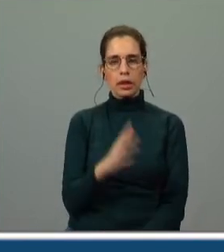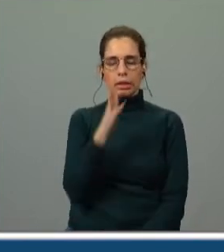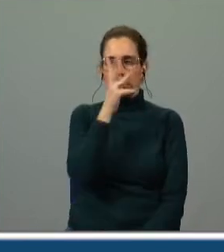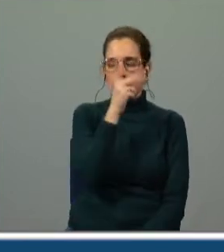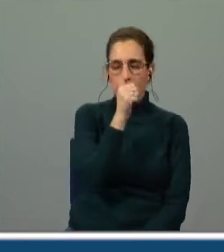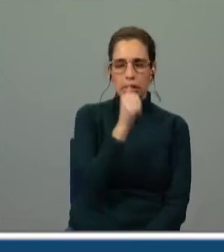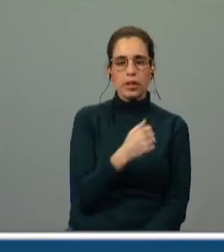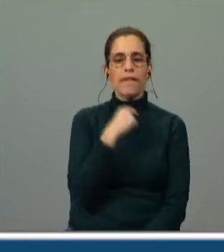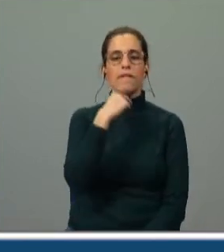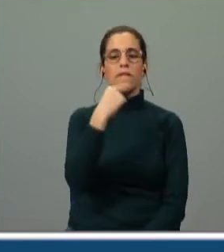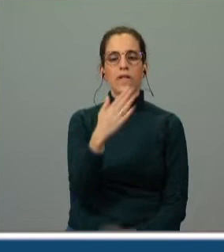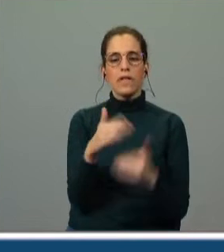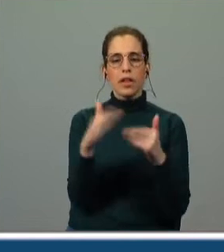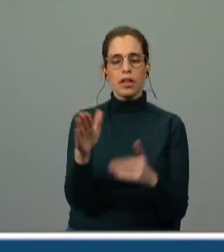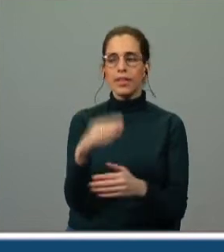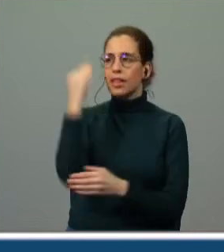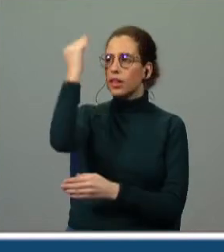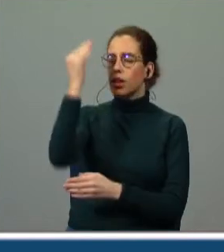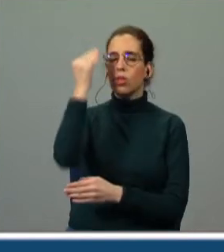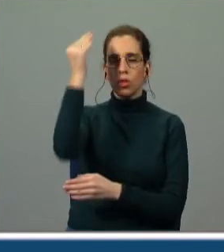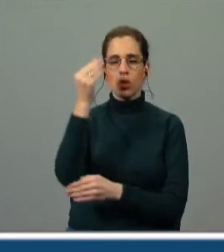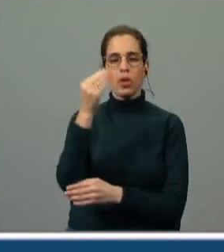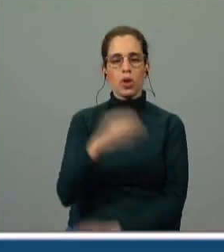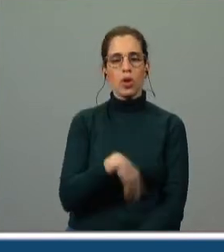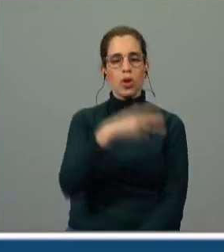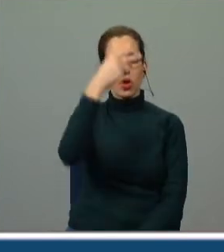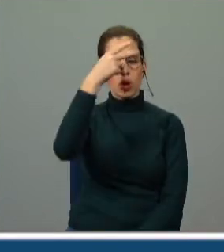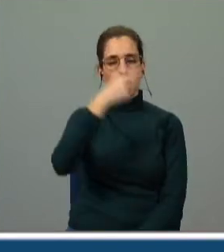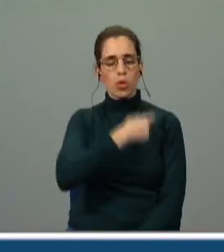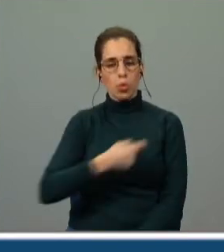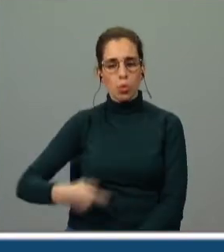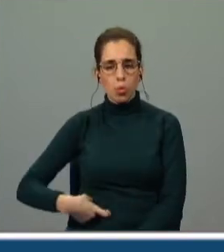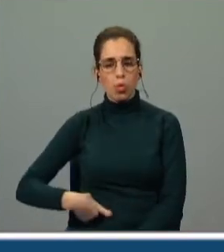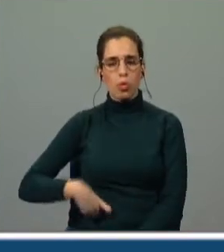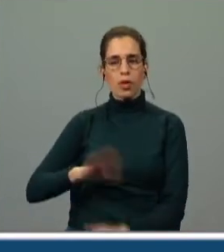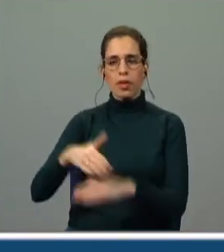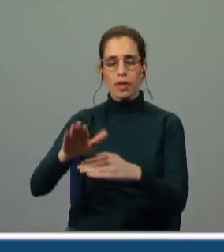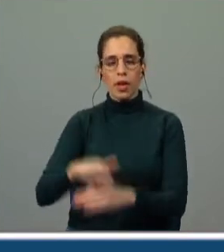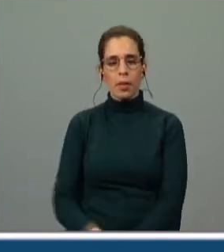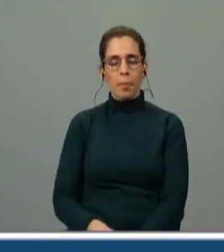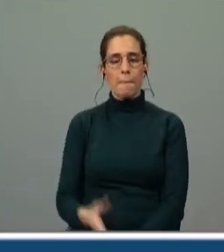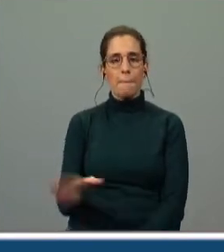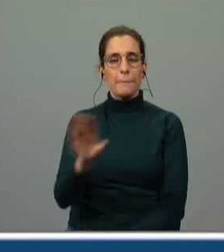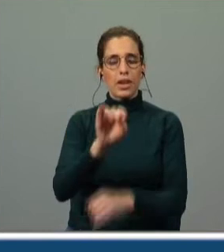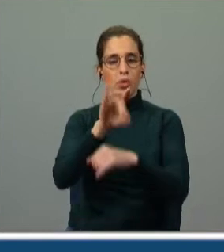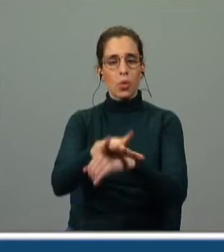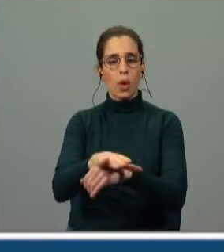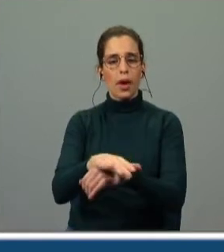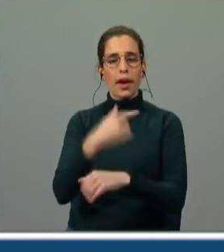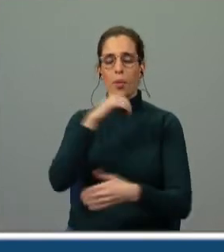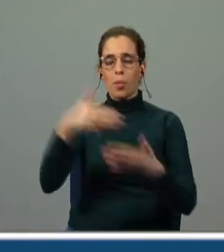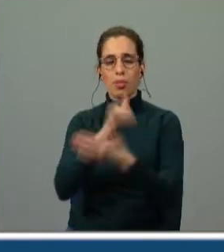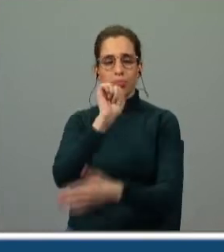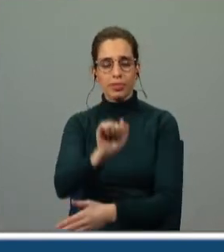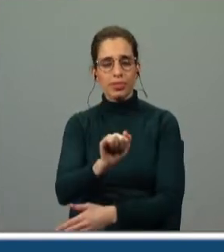vozes, saída só da mágoa e saudade, do seu príncipe e filhos que deixava, que mais que a própria morte amagoava. Para o céu cristalino,